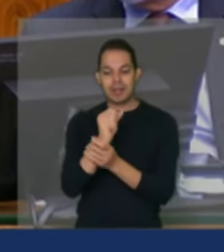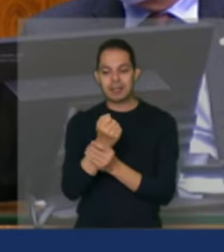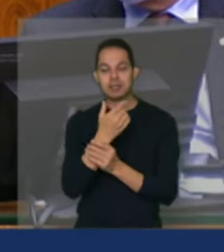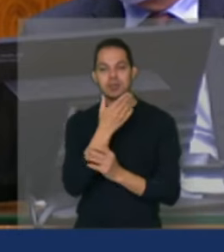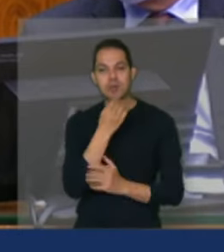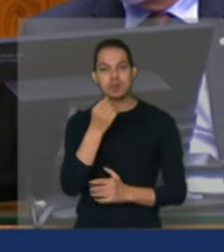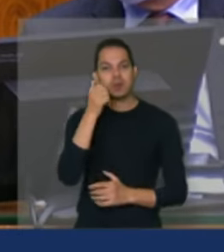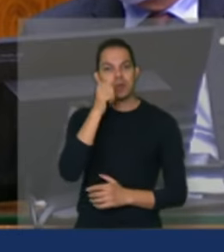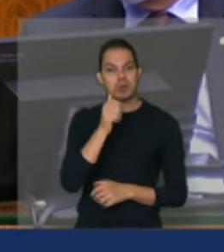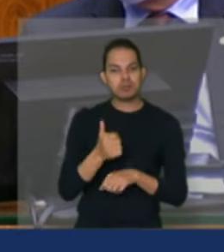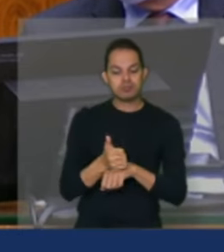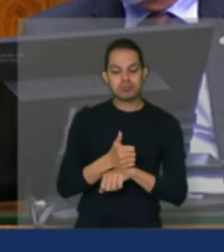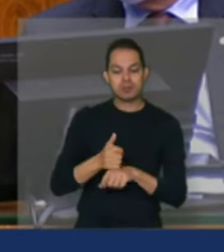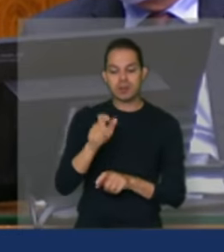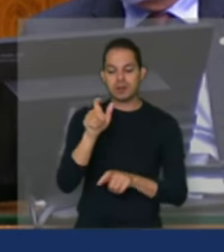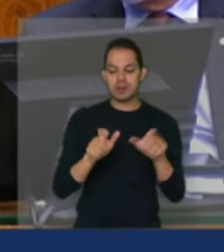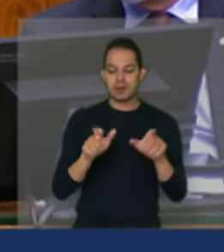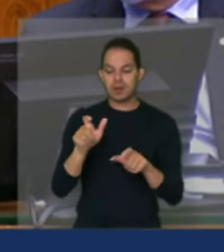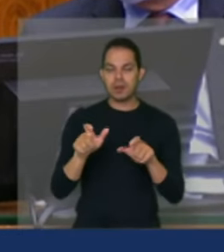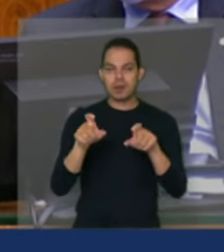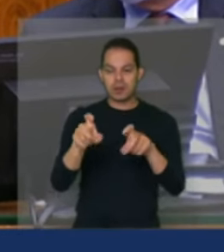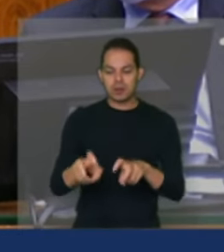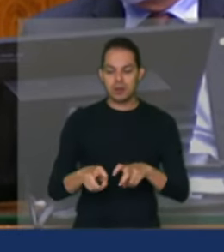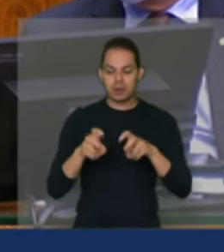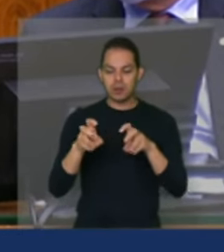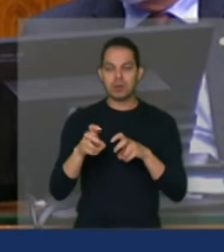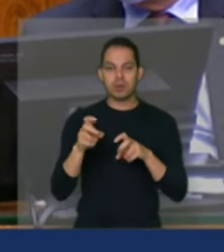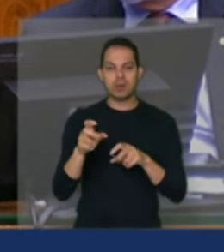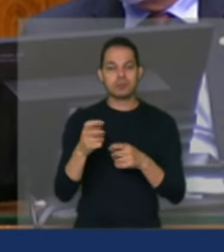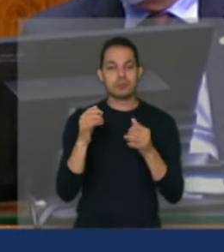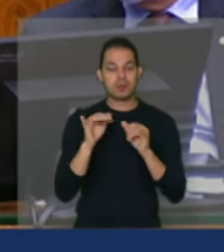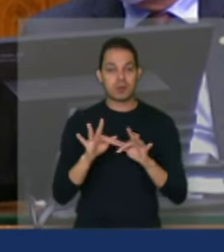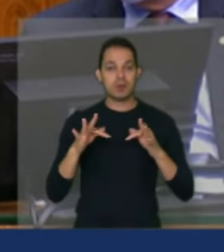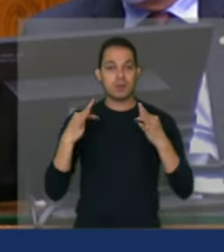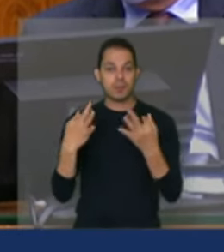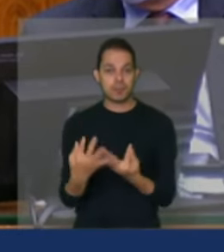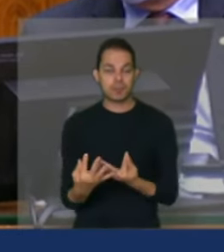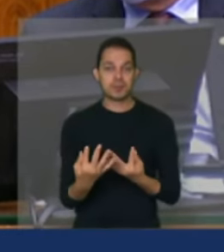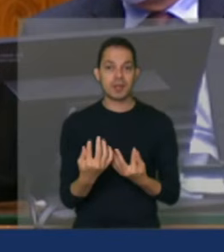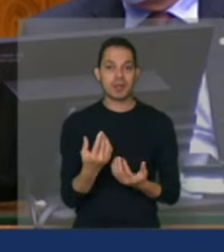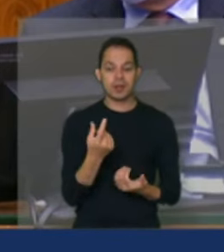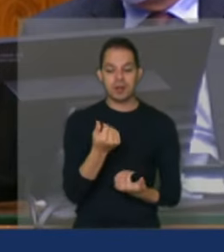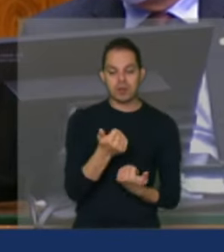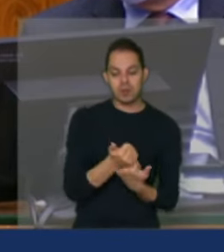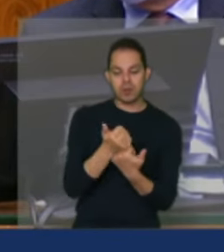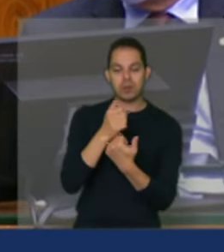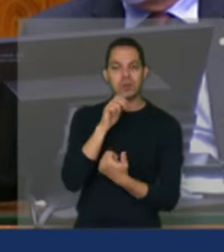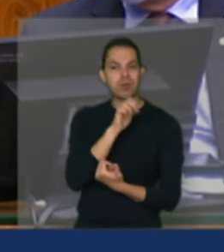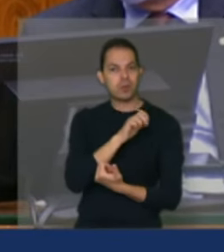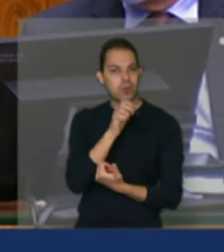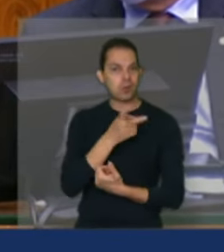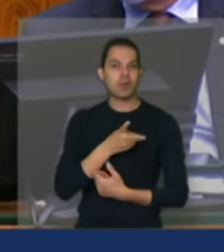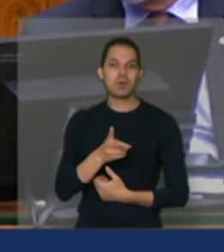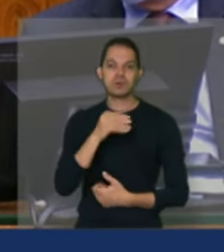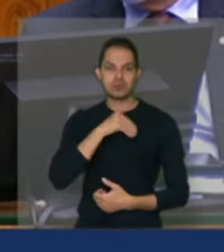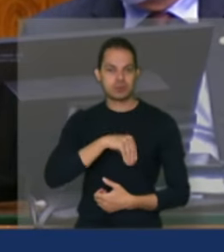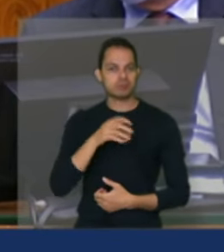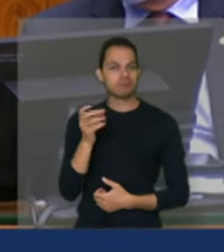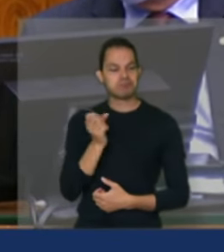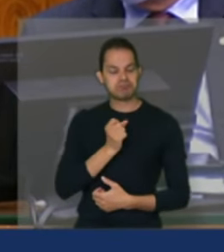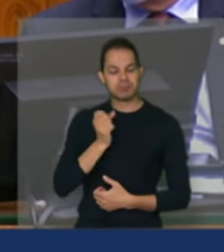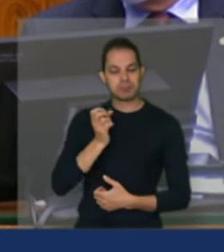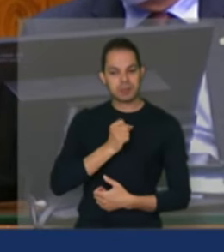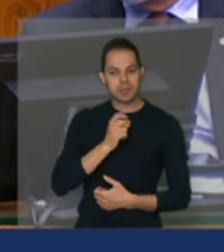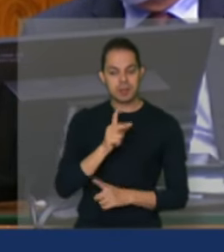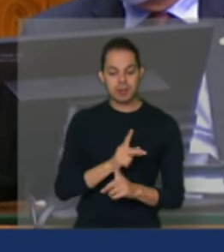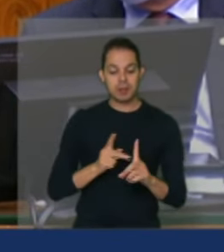familiar que acessou o auxílio emergencial não se desenquadra da previdência rural e retomamos esse benefício da previdência que